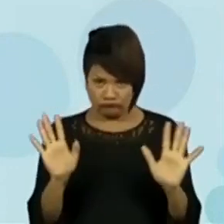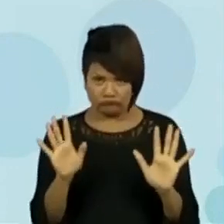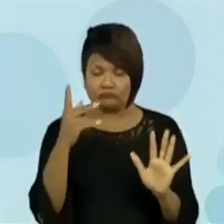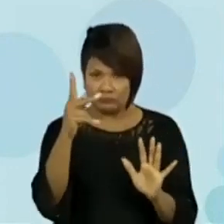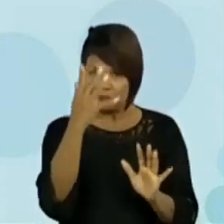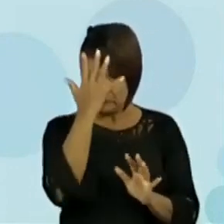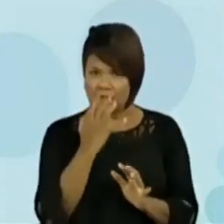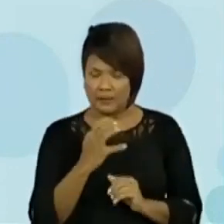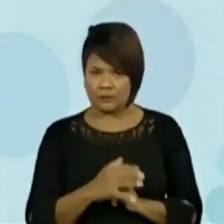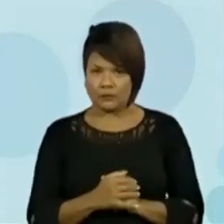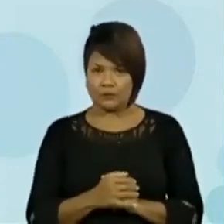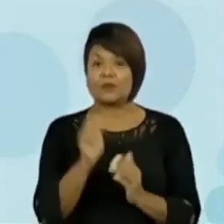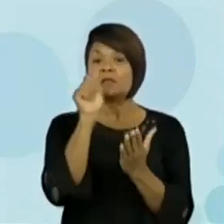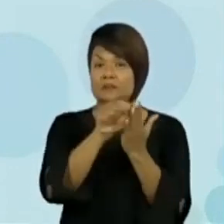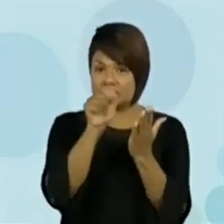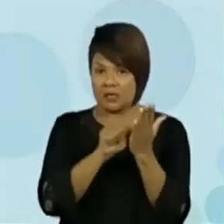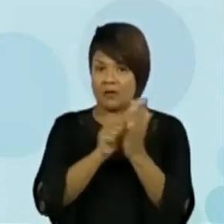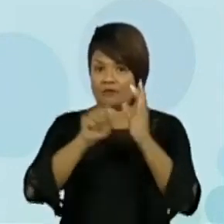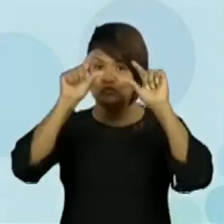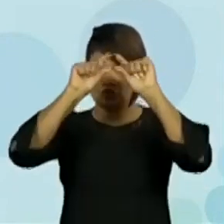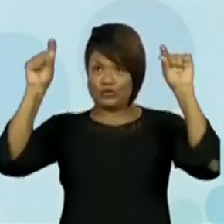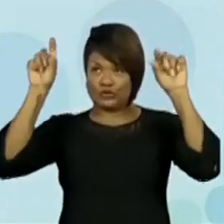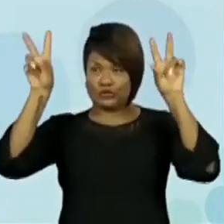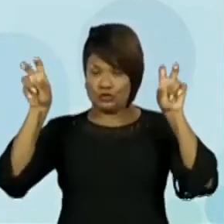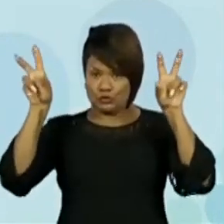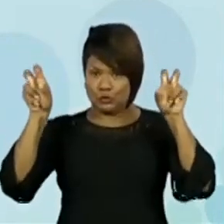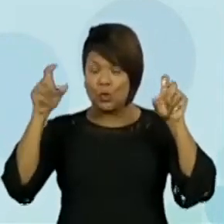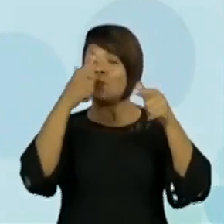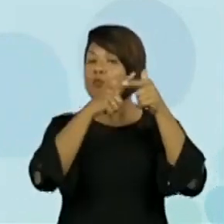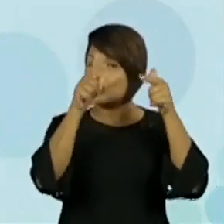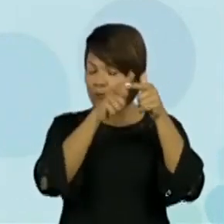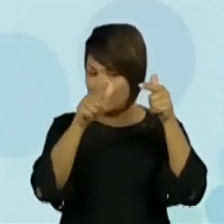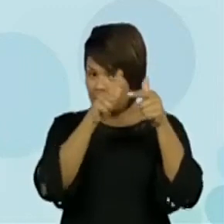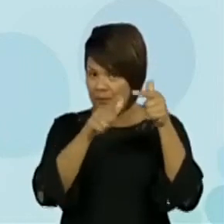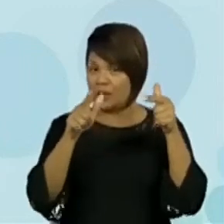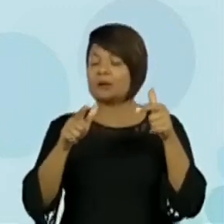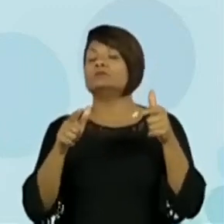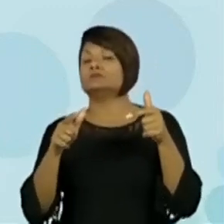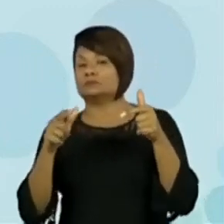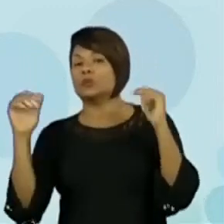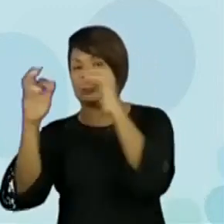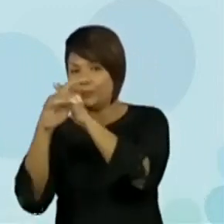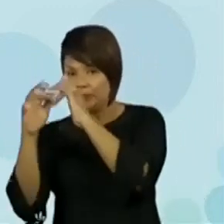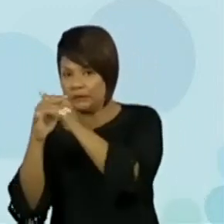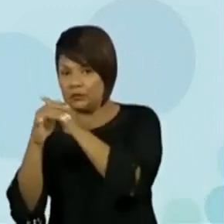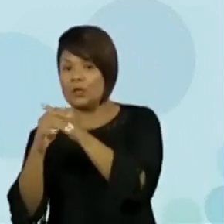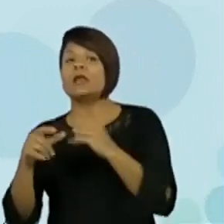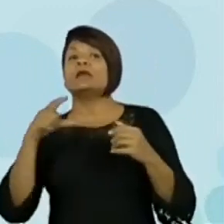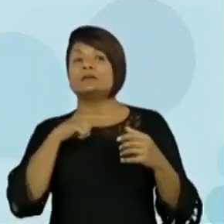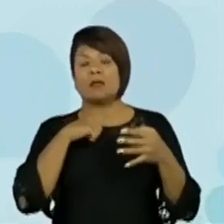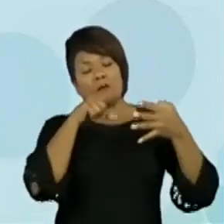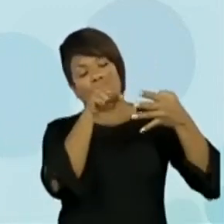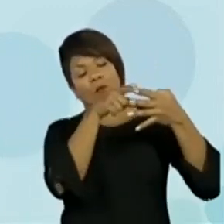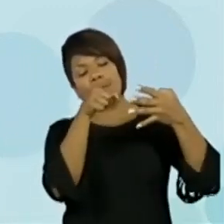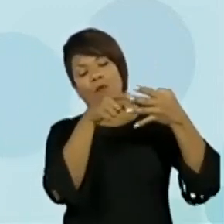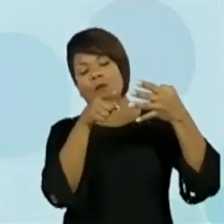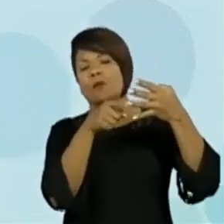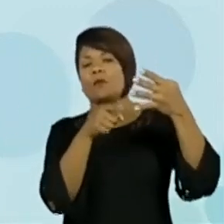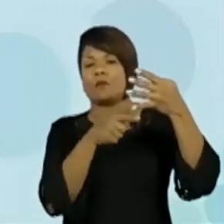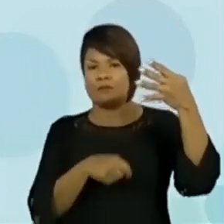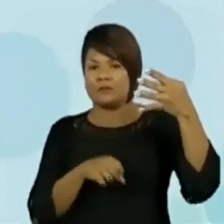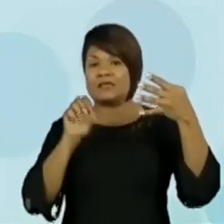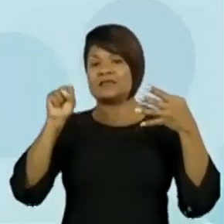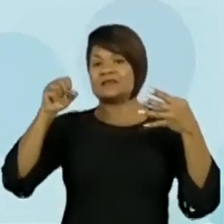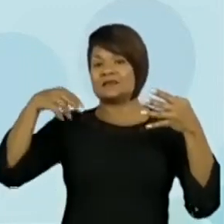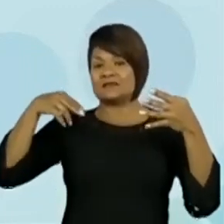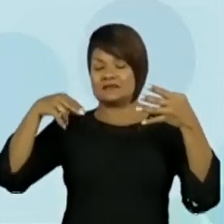Sério. Escreva o título, Problemas Urbanos, e coloquem esses quatro elementos que nós vamos discutir hoje. Saneamento